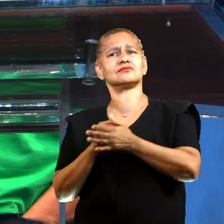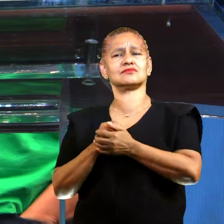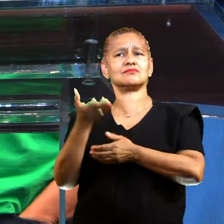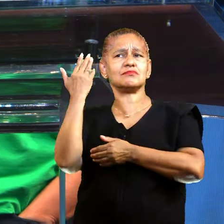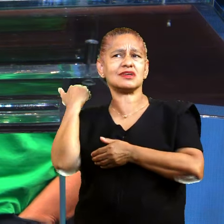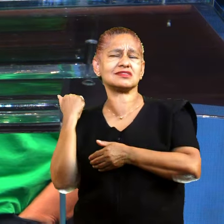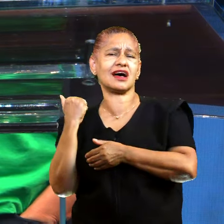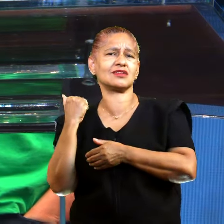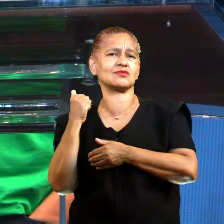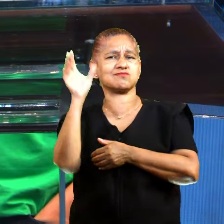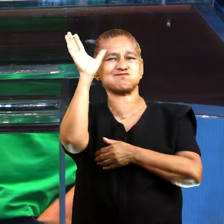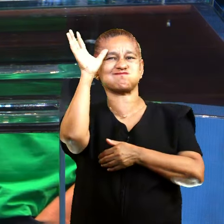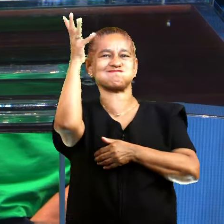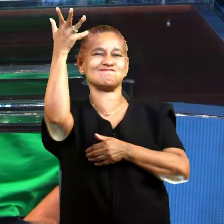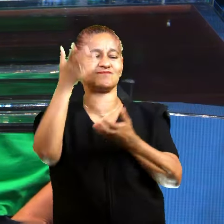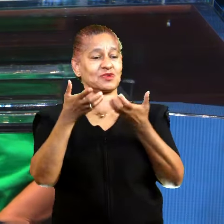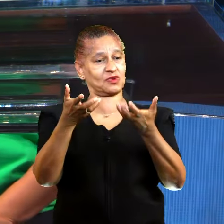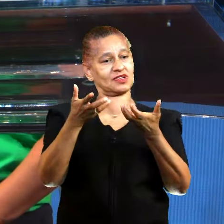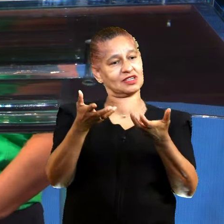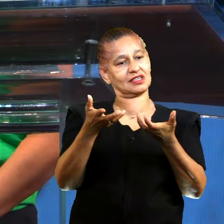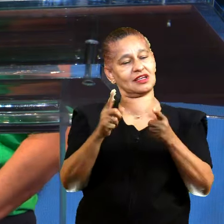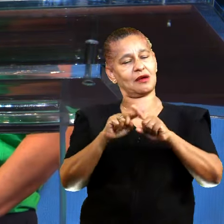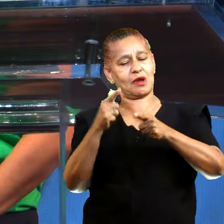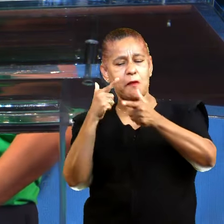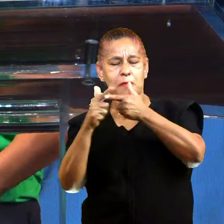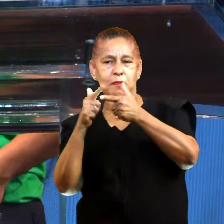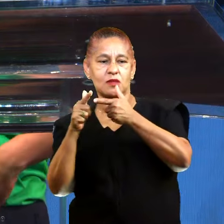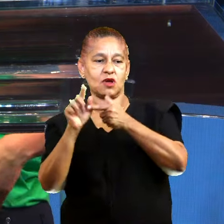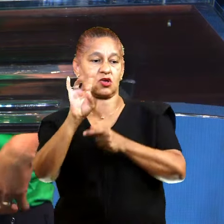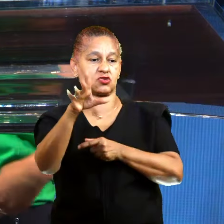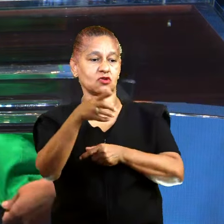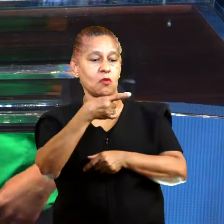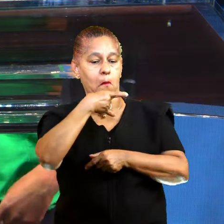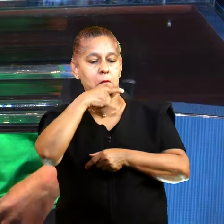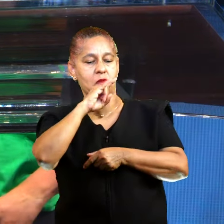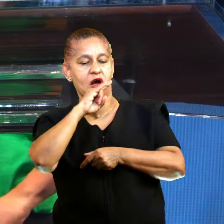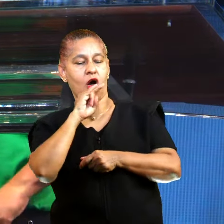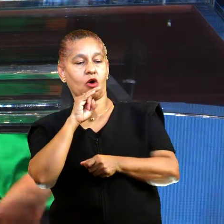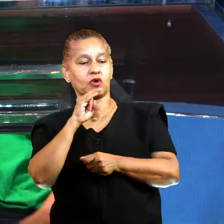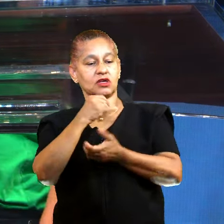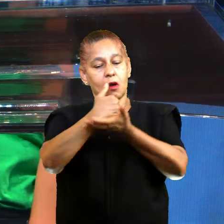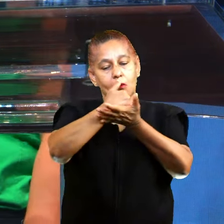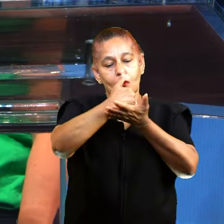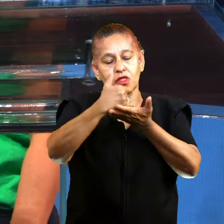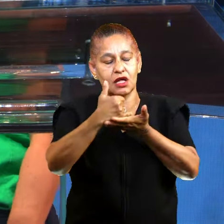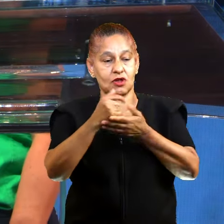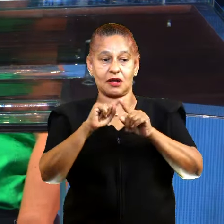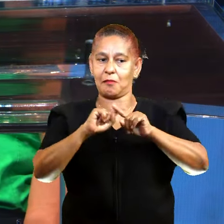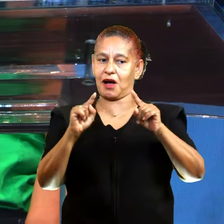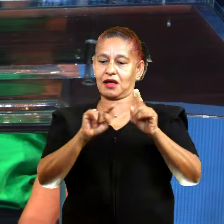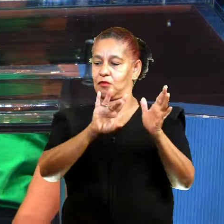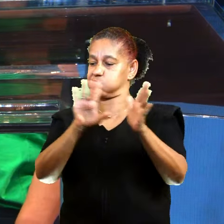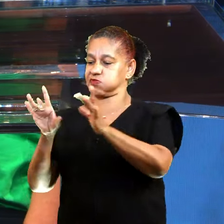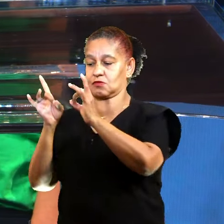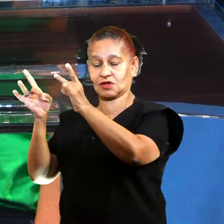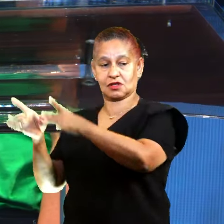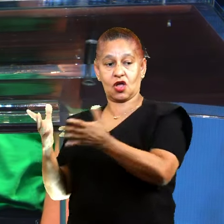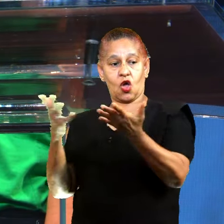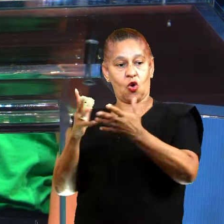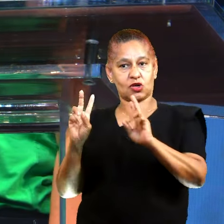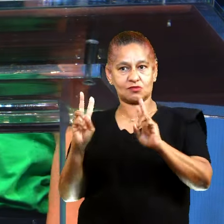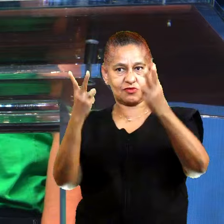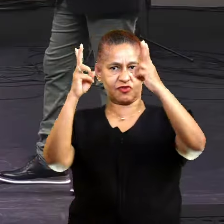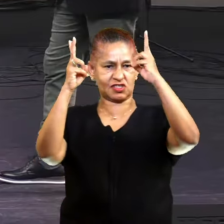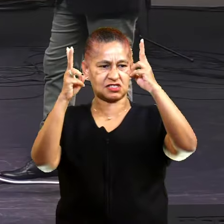A solução dos meus problemas, no álcool e na droga. Atualmente, eu procuro vencer as minhas